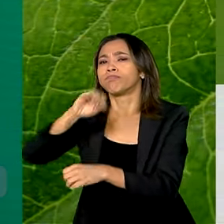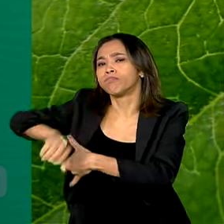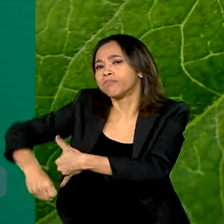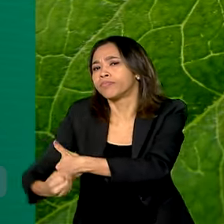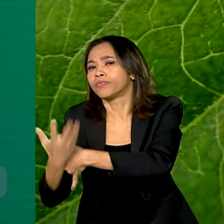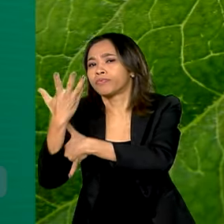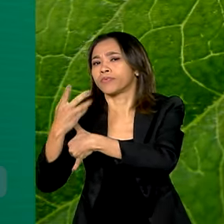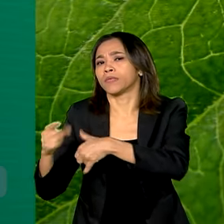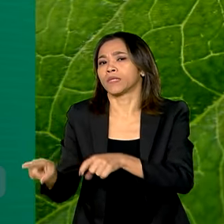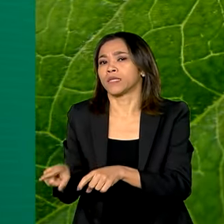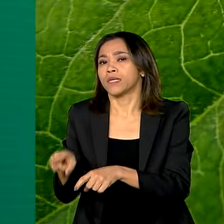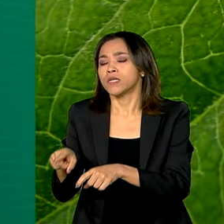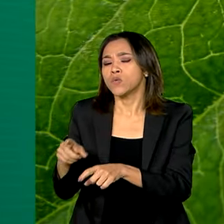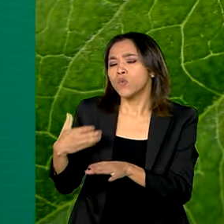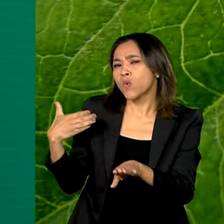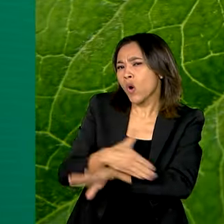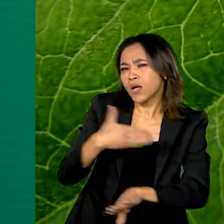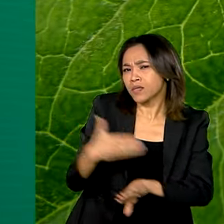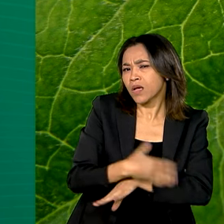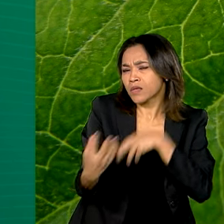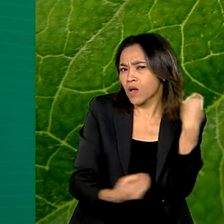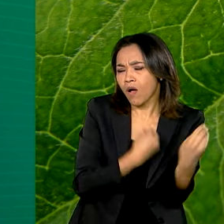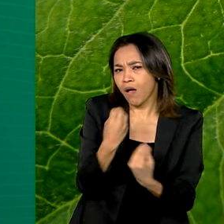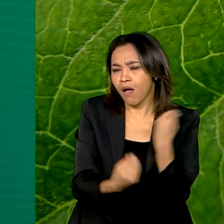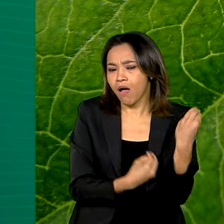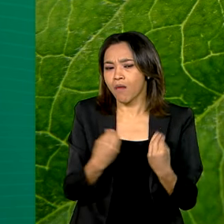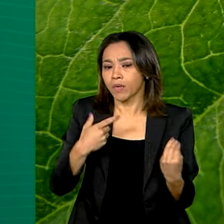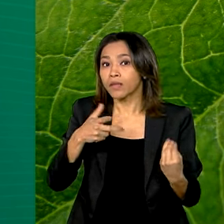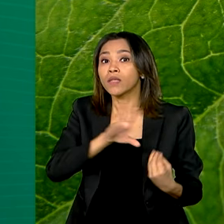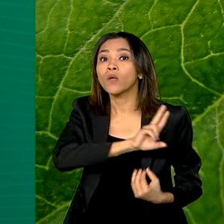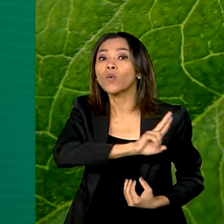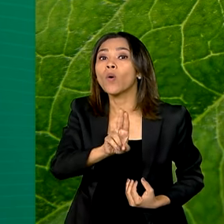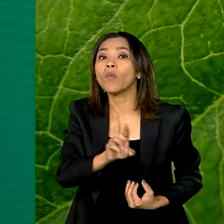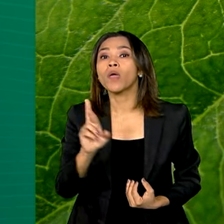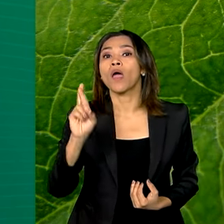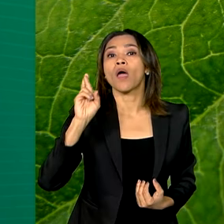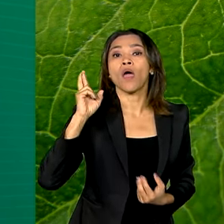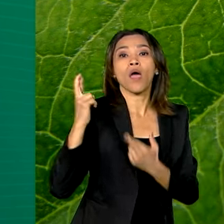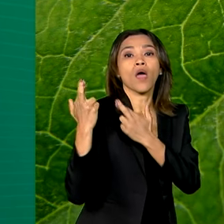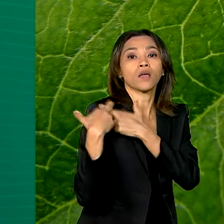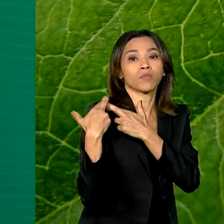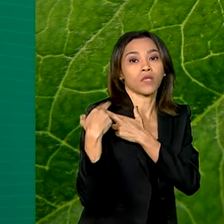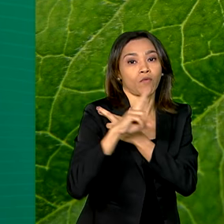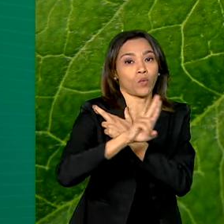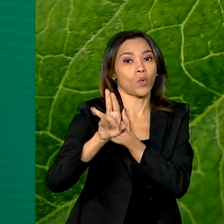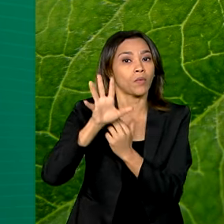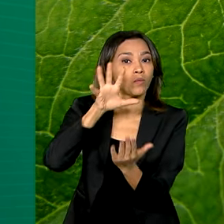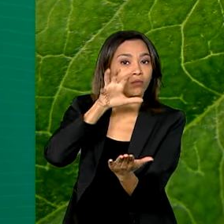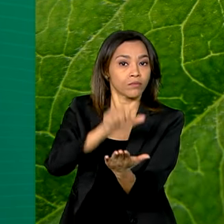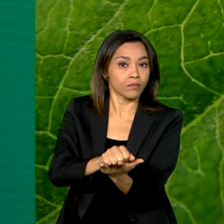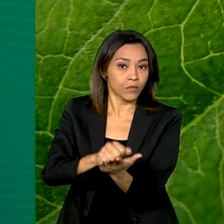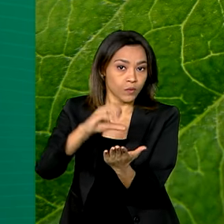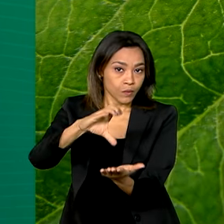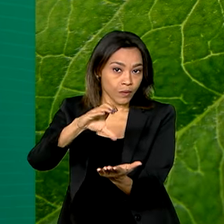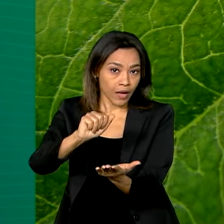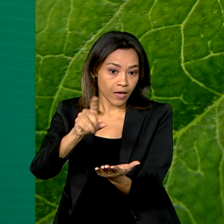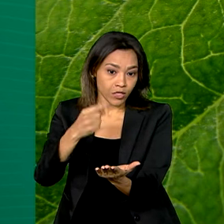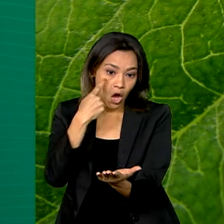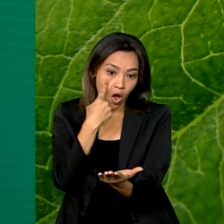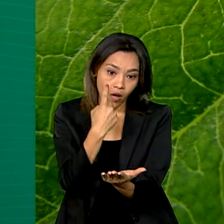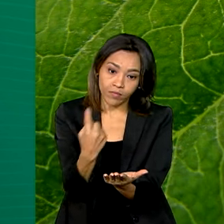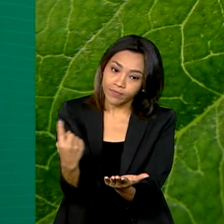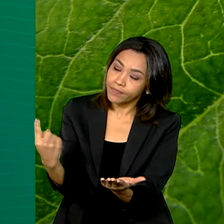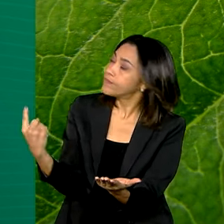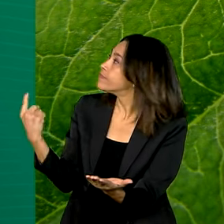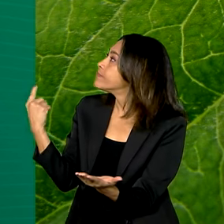das famílias é realizado em nome do responsável familiar inscrito no Cade Único através do site